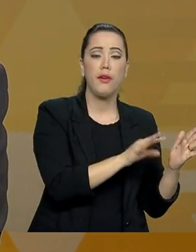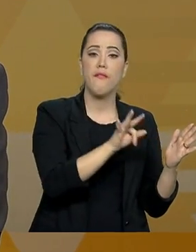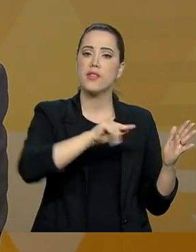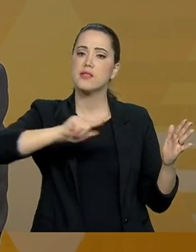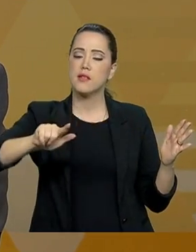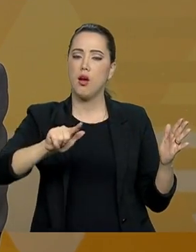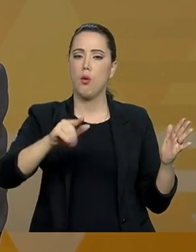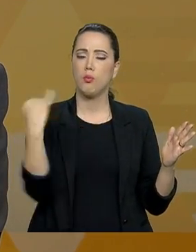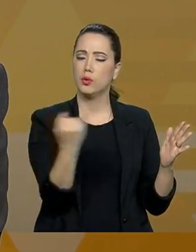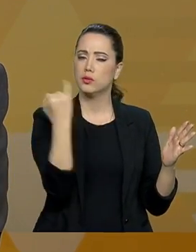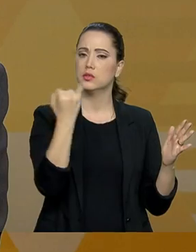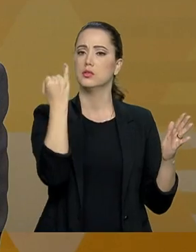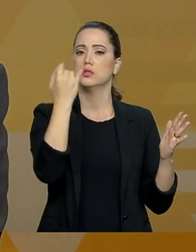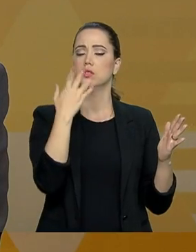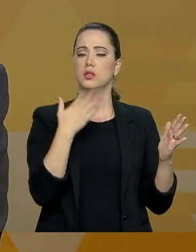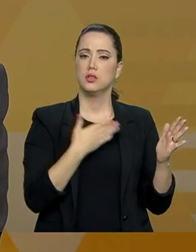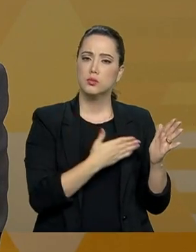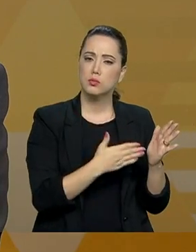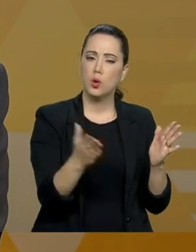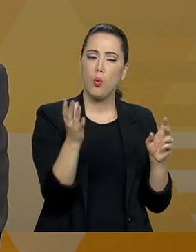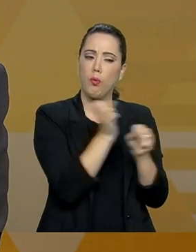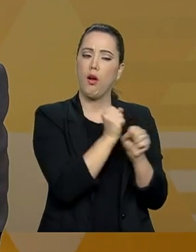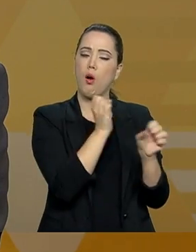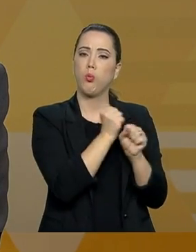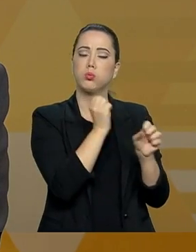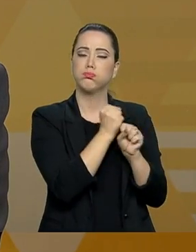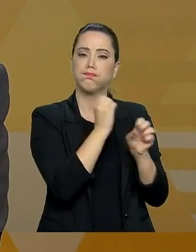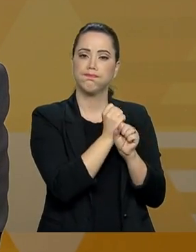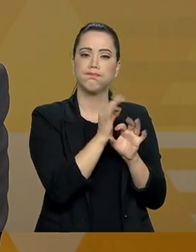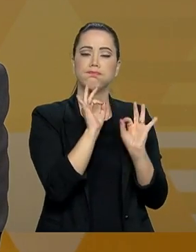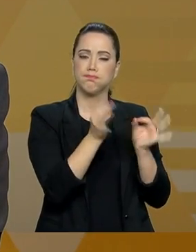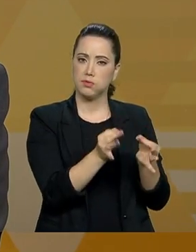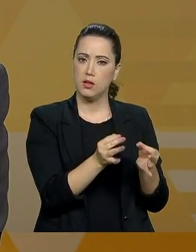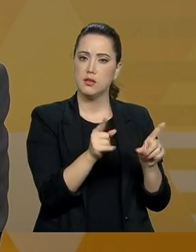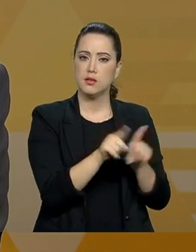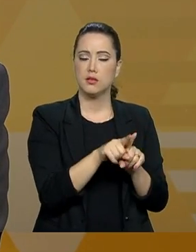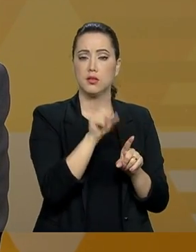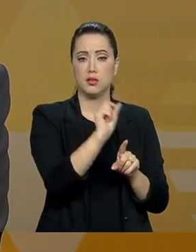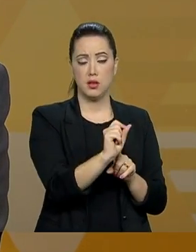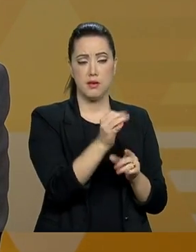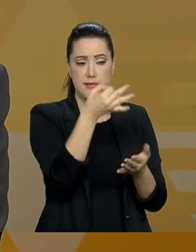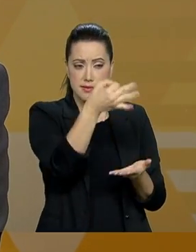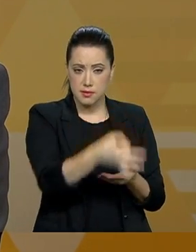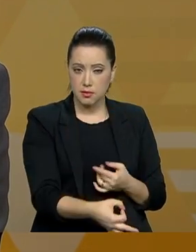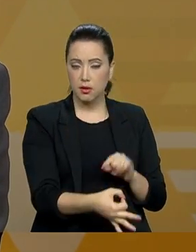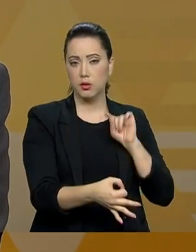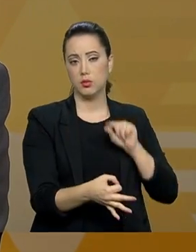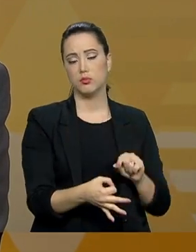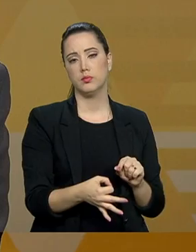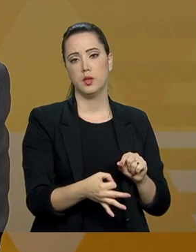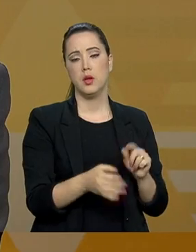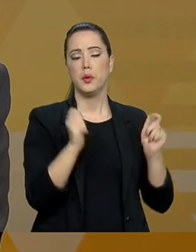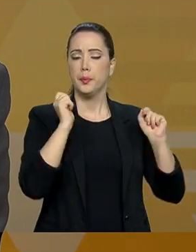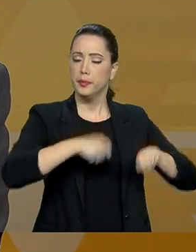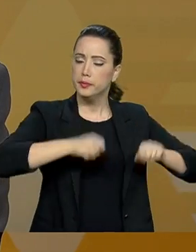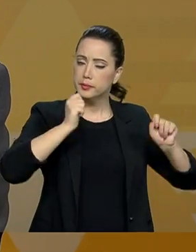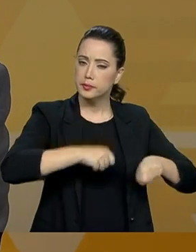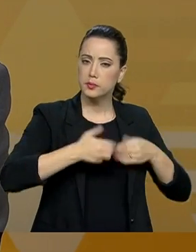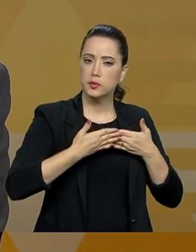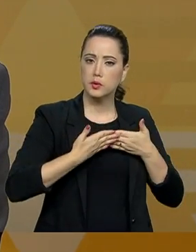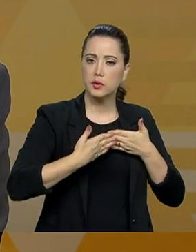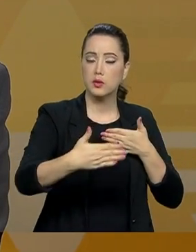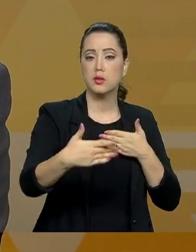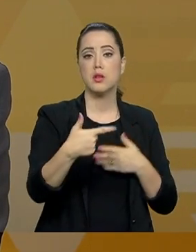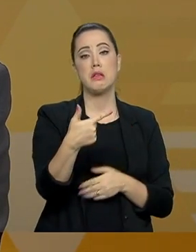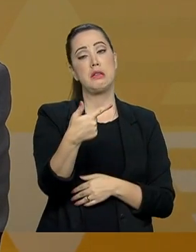e de um cálculo atuarial subsistente, consistente, aliás, que permita que ao longo de